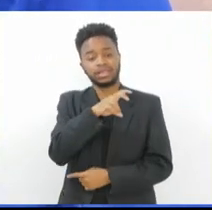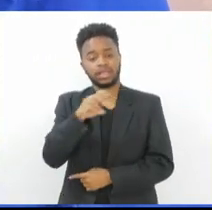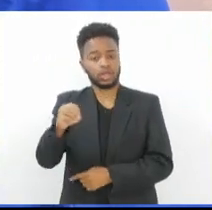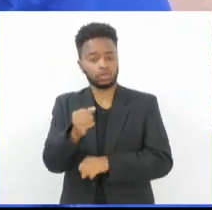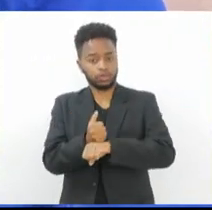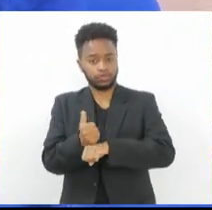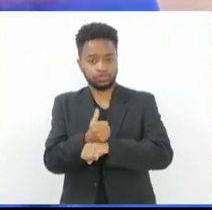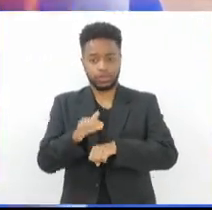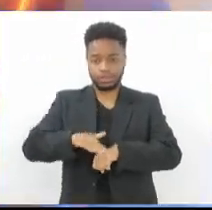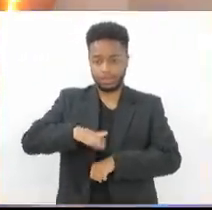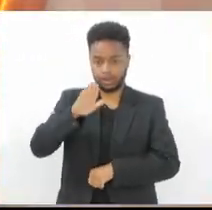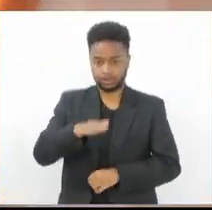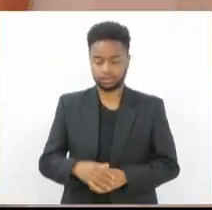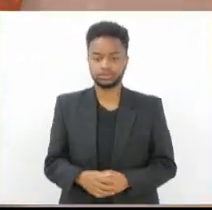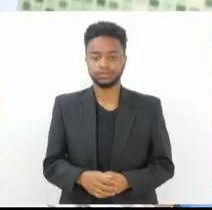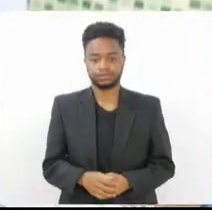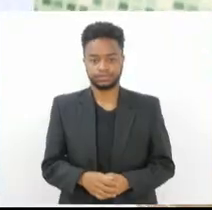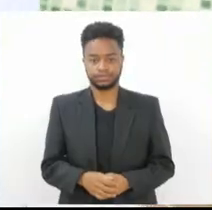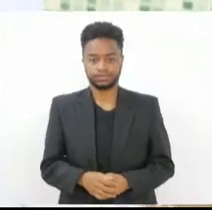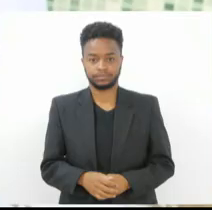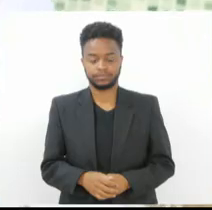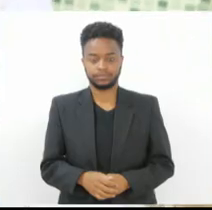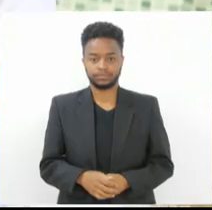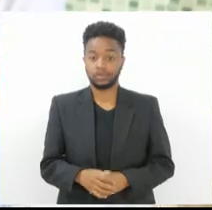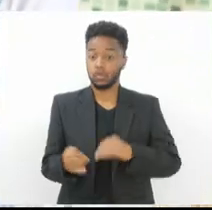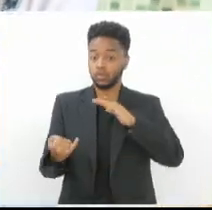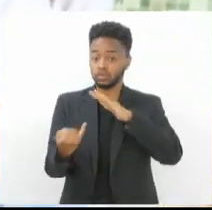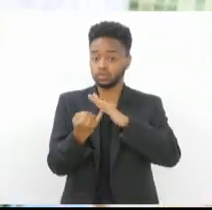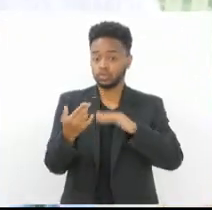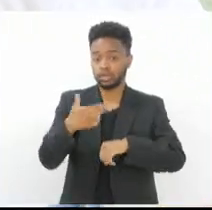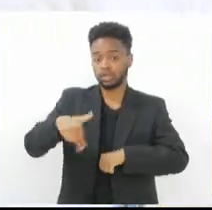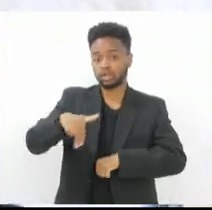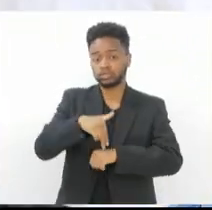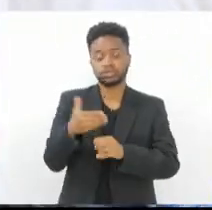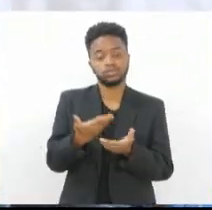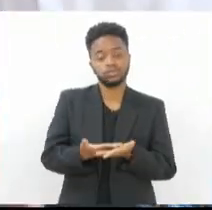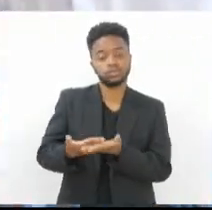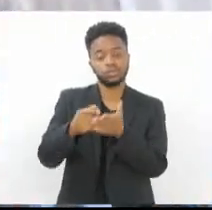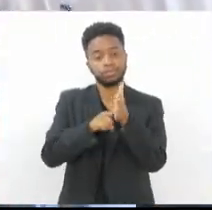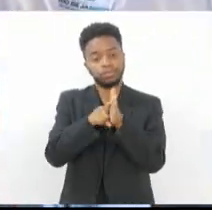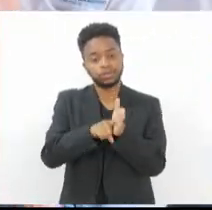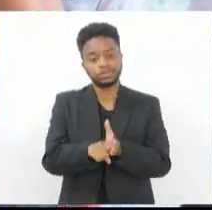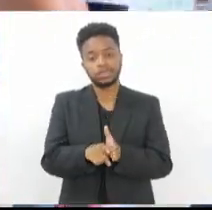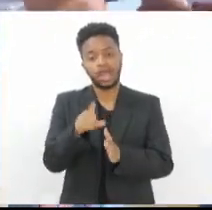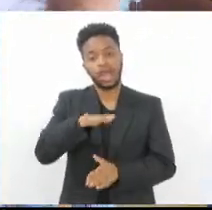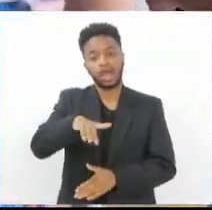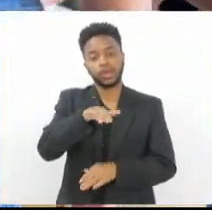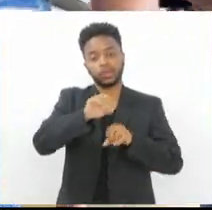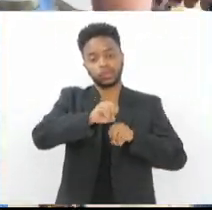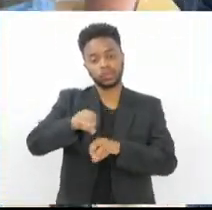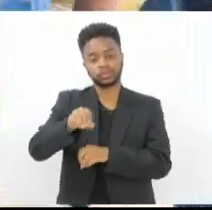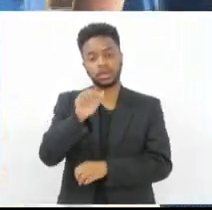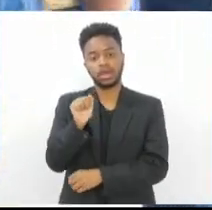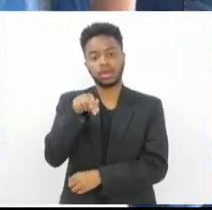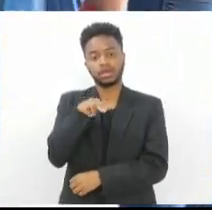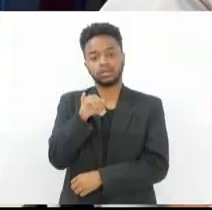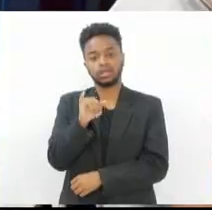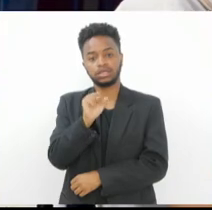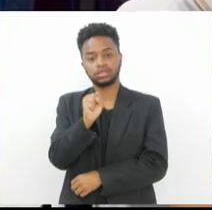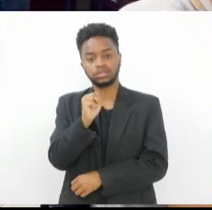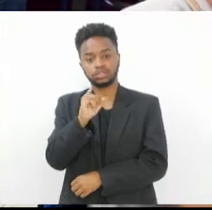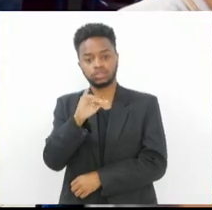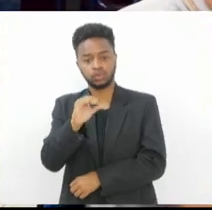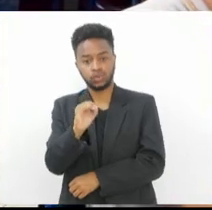profissionais. O Instituto Nacional de Estudos e Pesquisas Educacionais Anísio Teixeira, INEP,